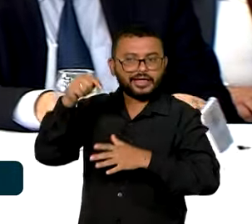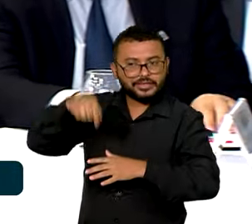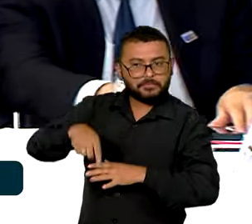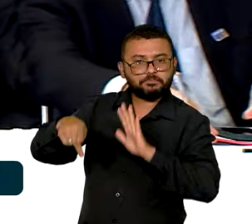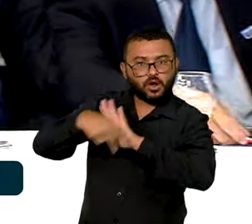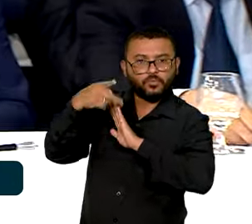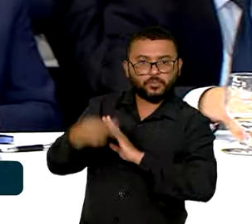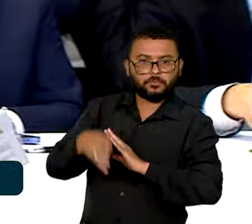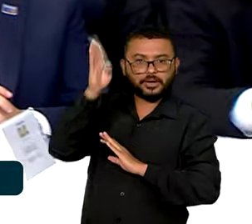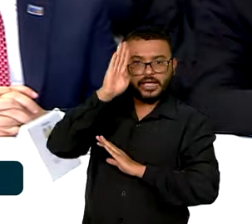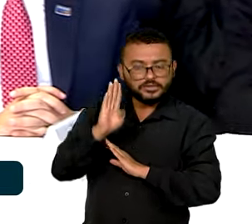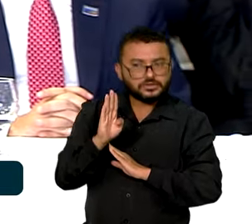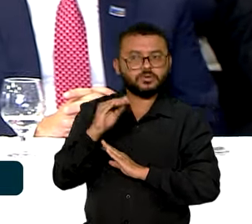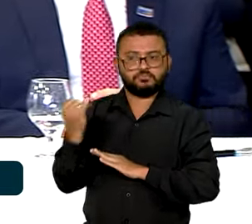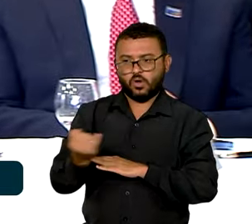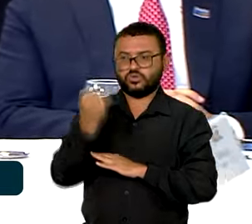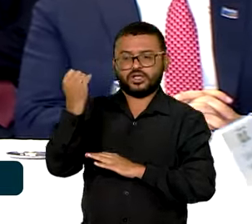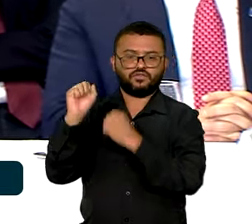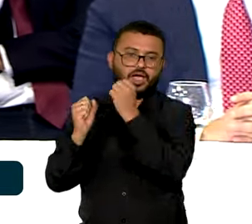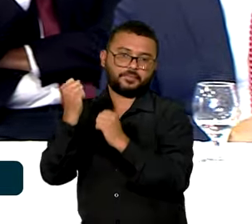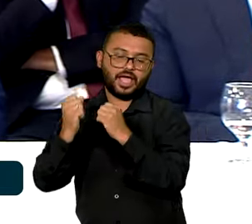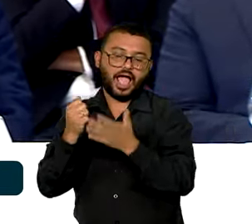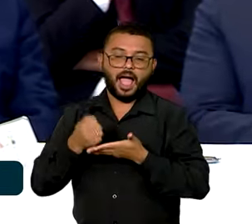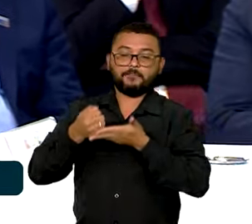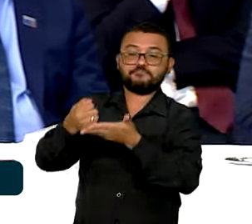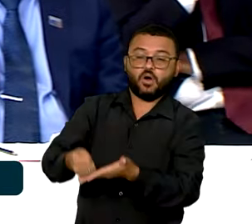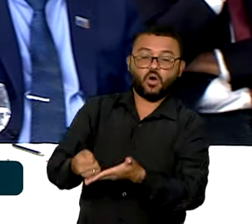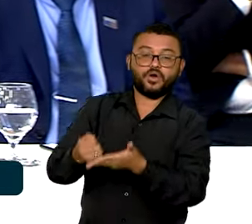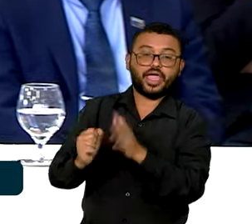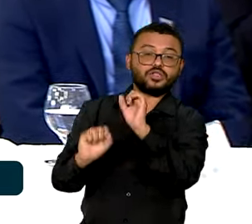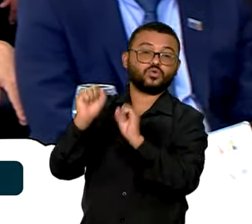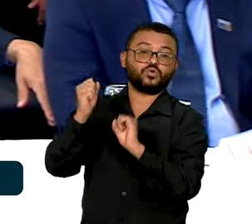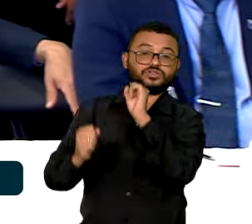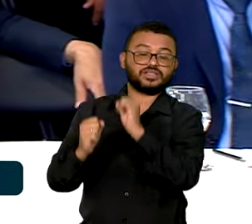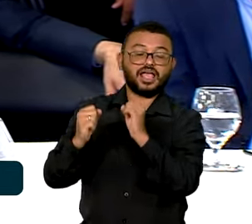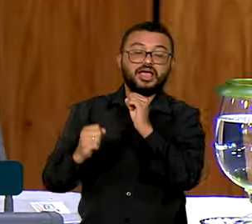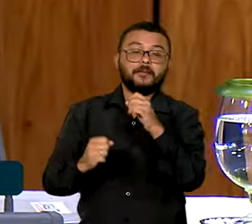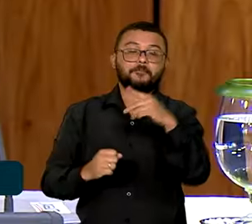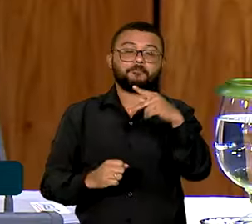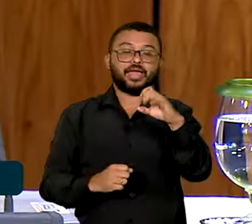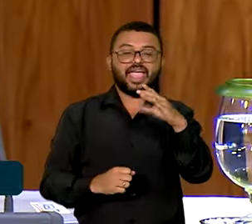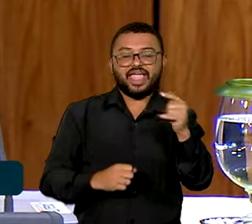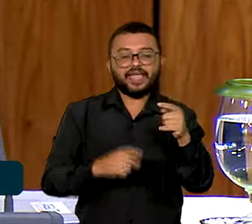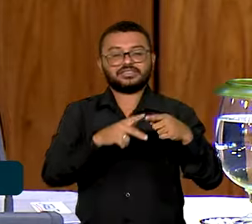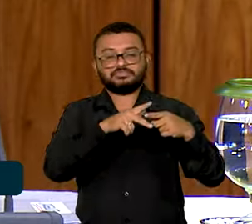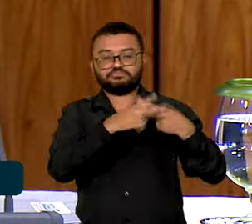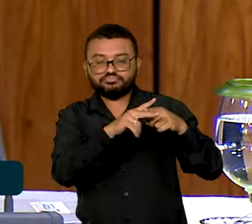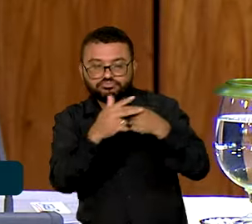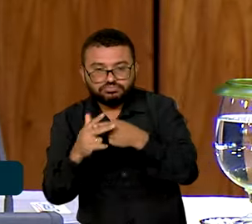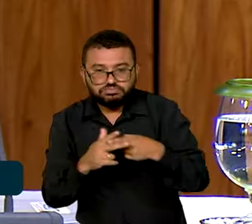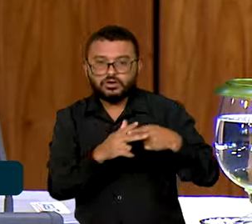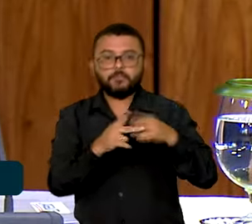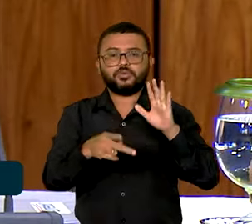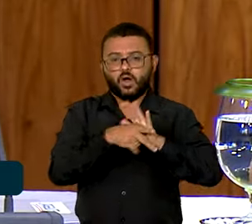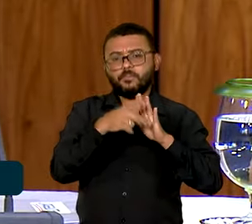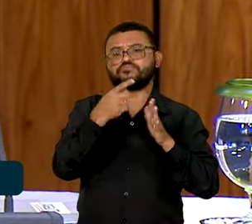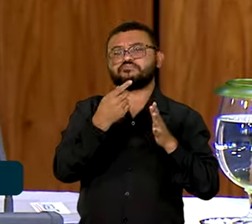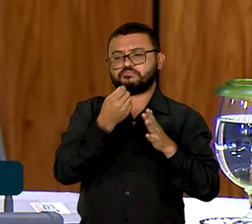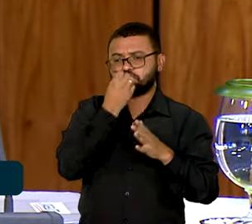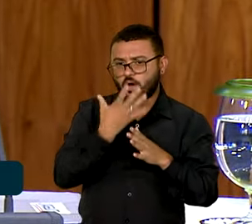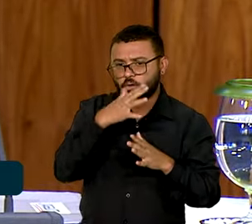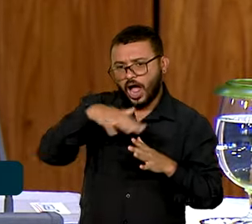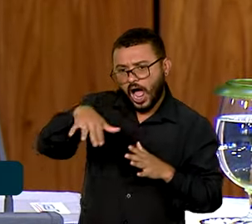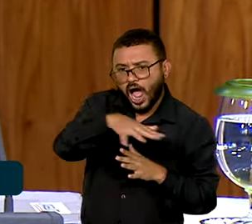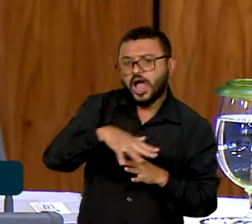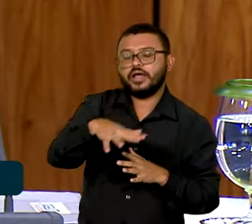Brasil. Então é importante beneficiar a indústria de autopeças, toda a cadeia indústria de autopeças